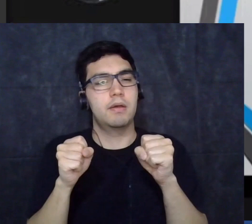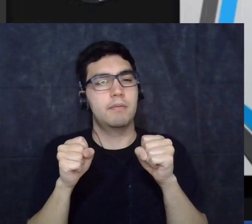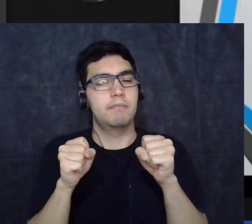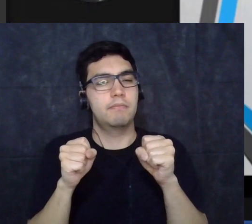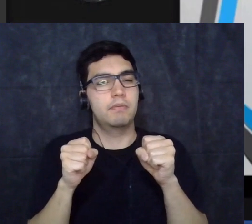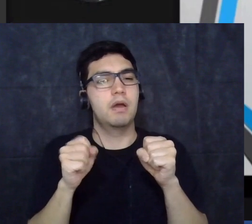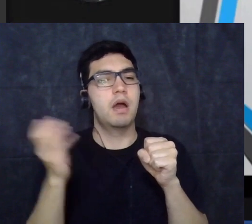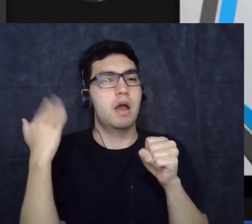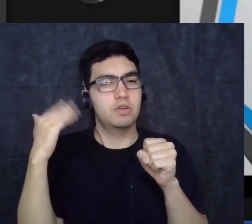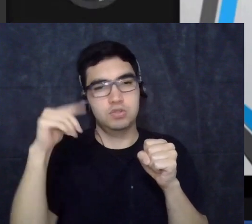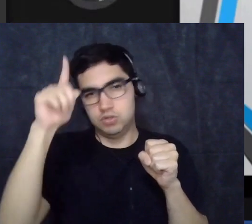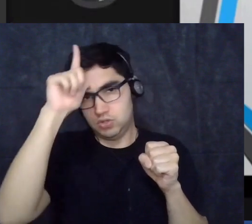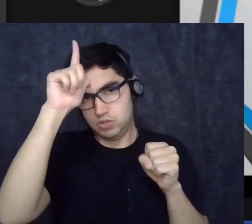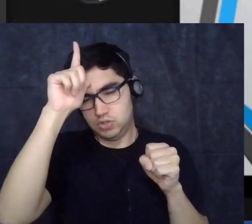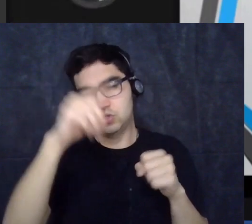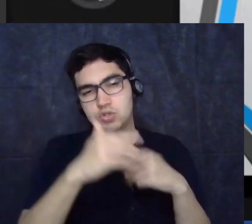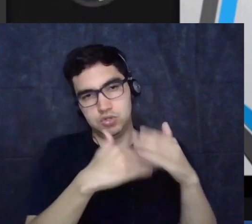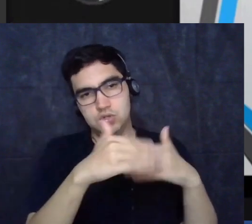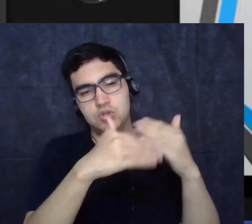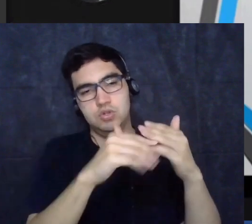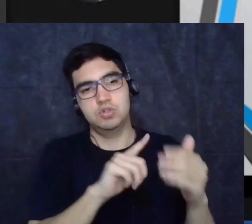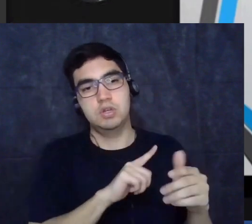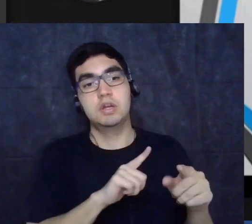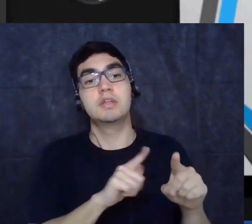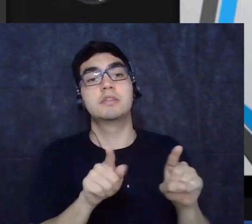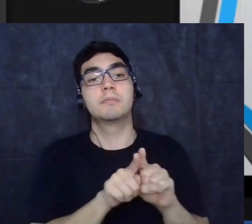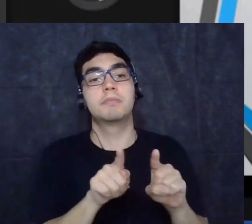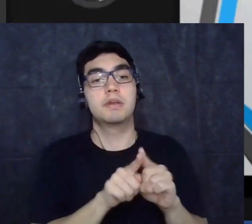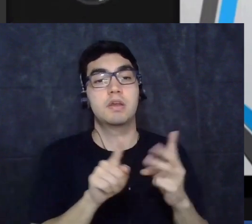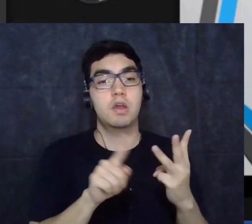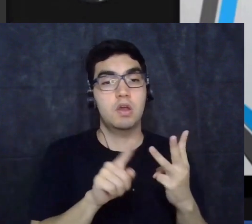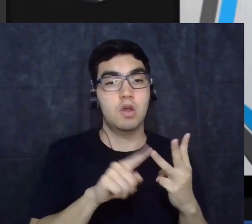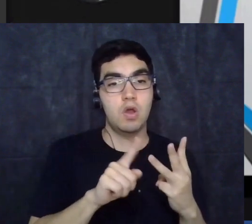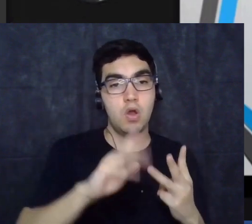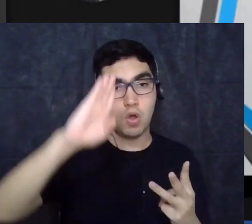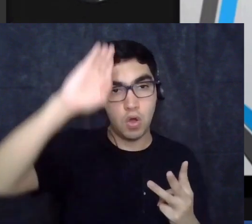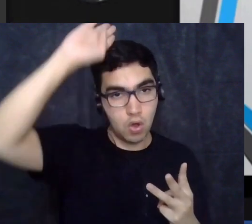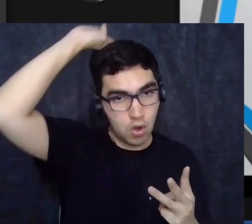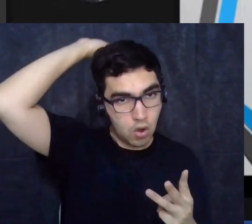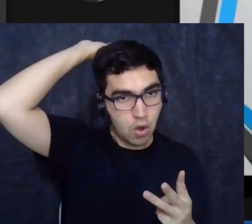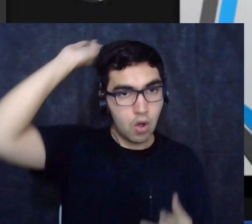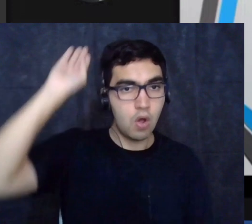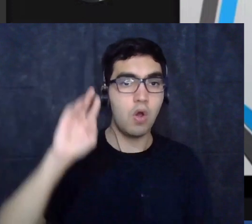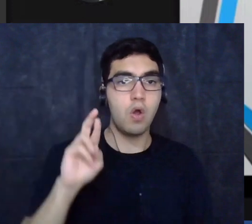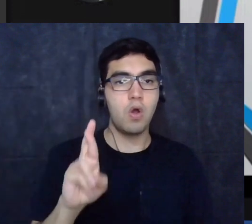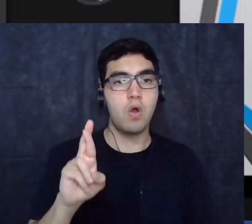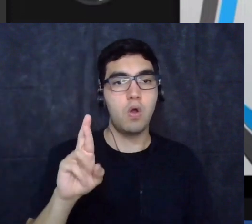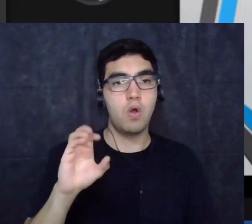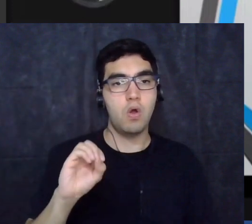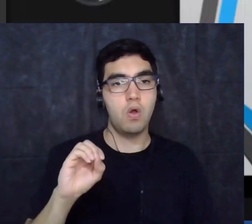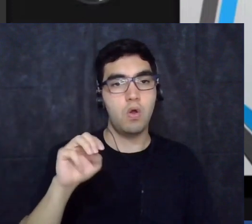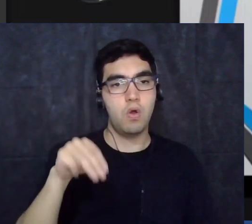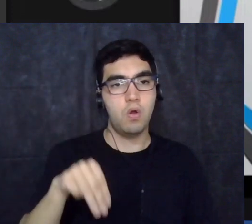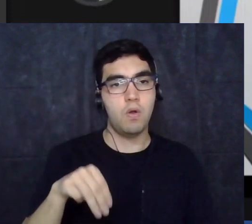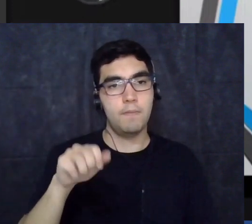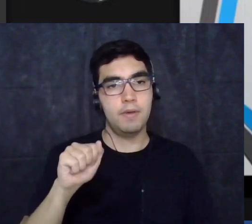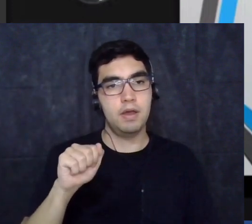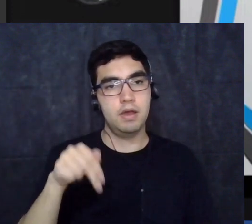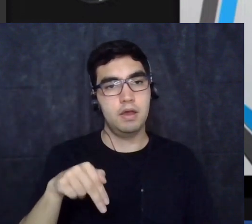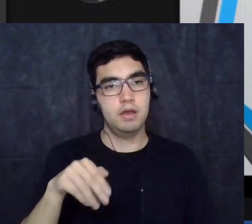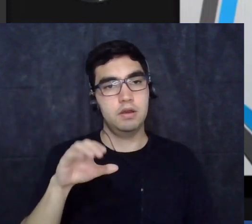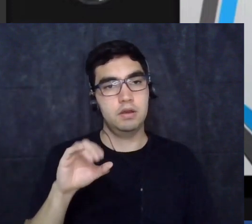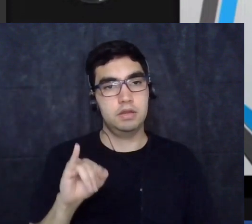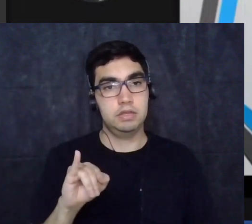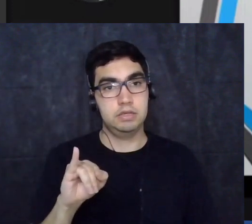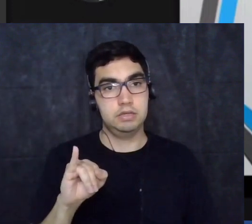Alemanha tinha e também aos romanes aos ciganos mas um grande passo